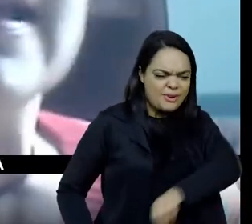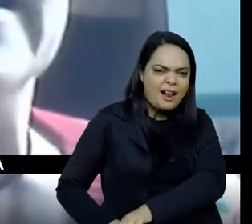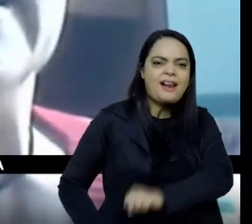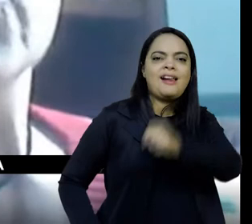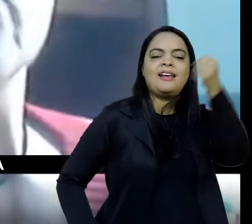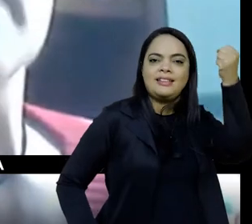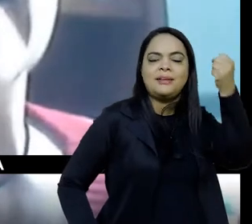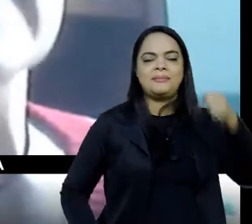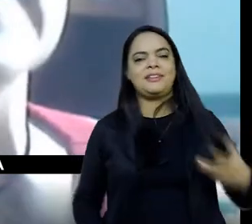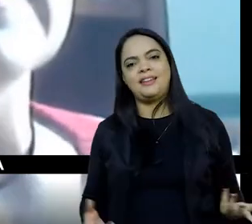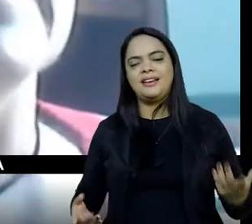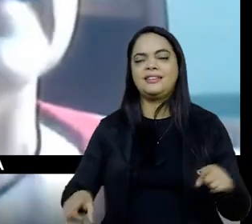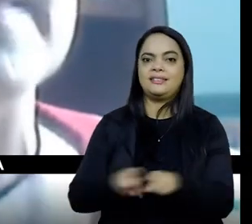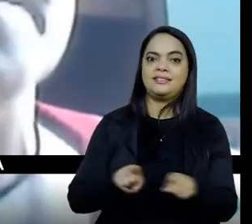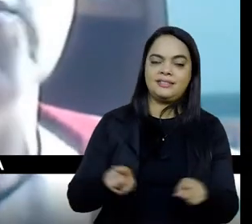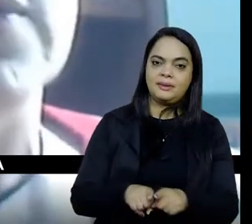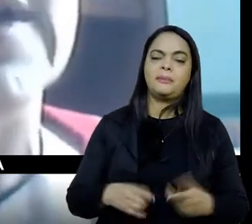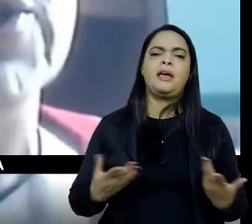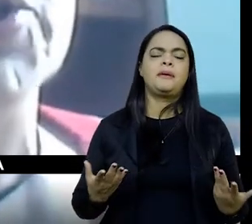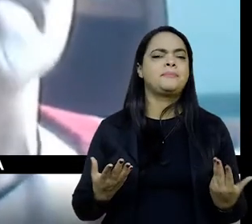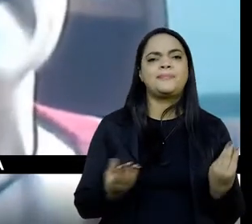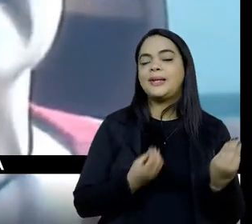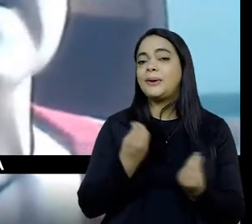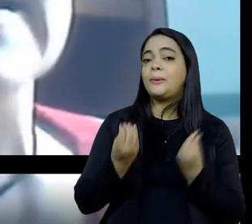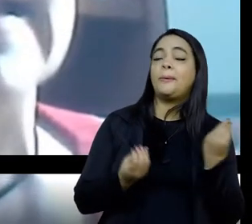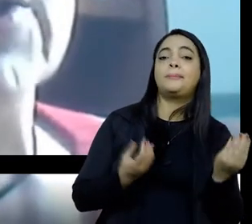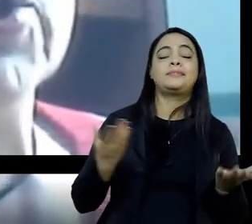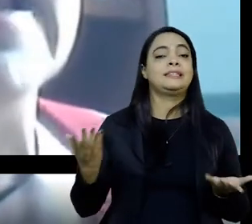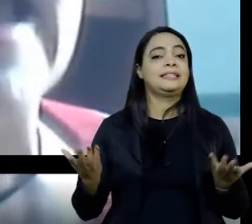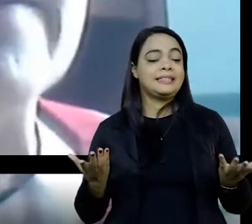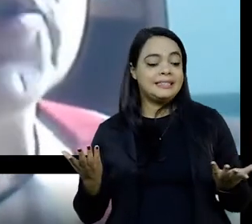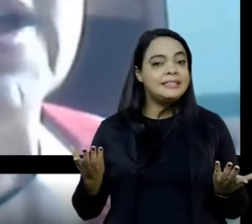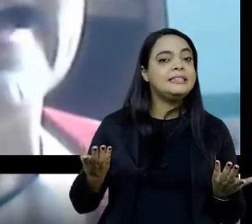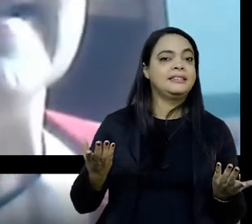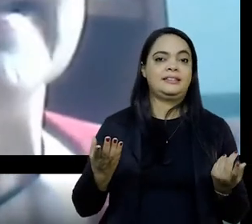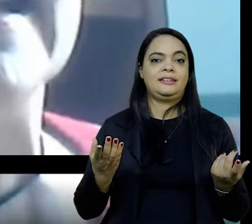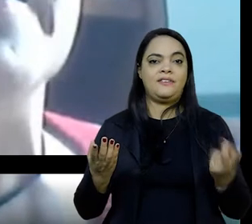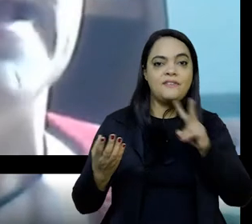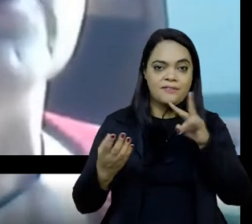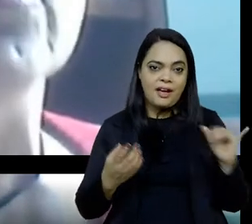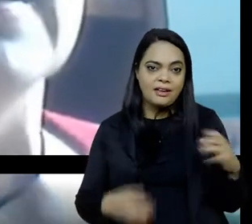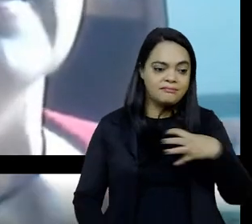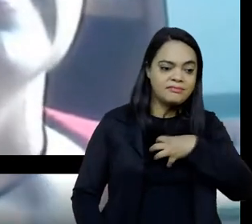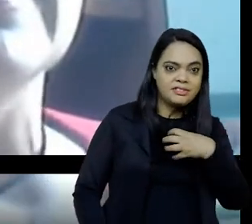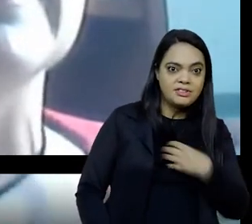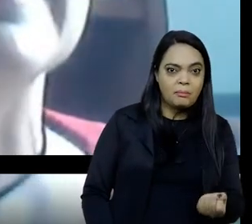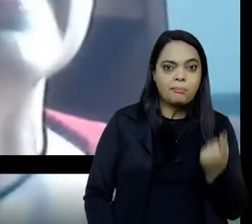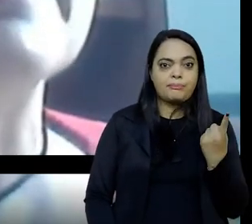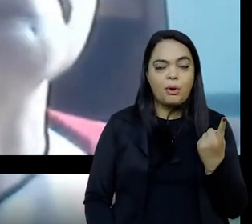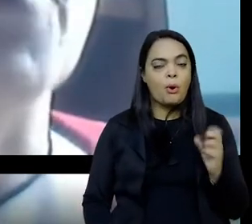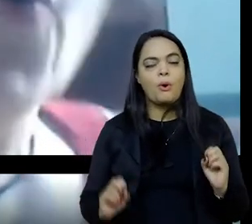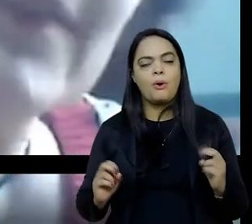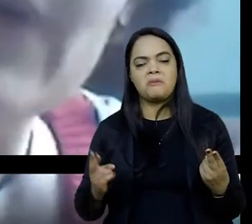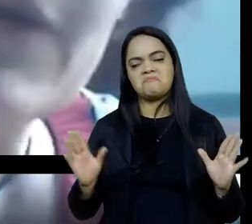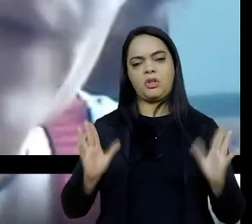da elite e tudo mais. Então, até que ponto que a gente precisa, que a gente deve gerar esse estranhamento, até